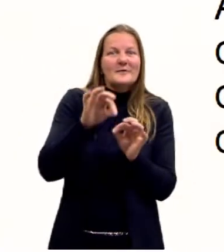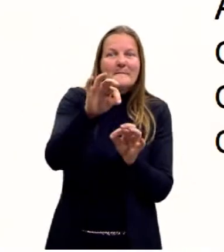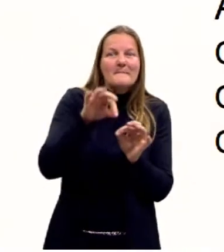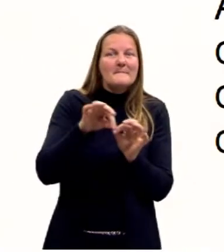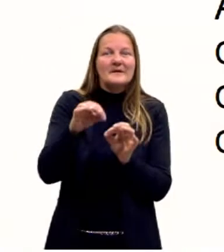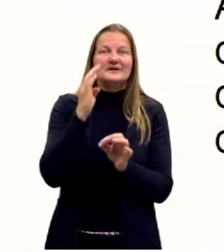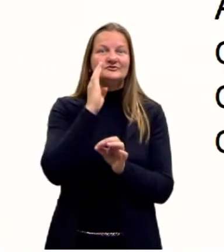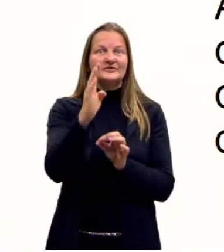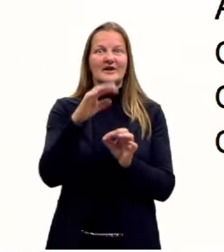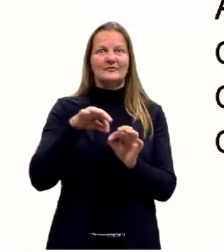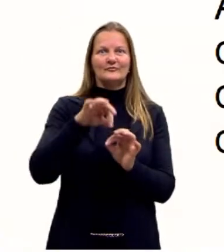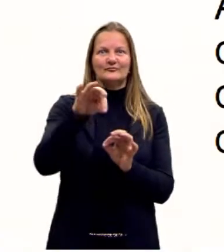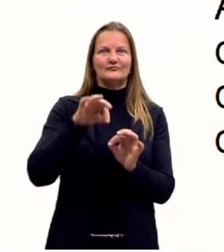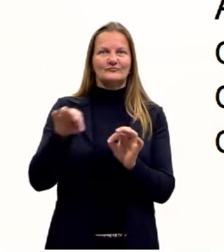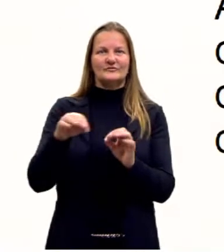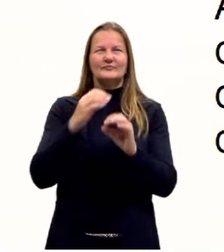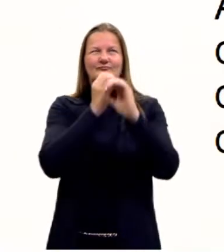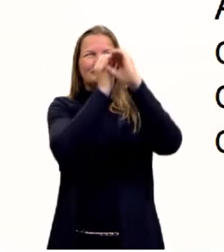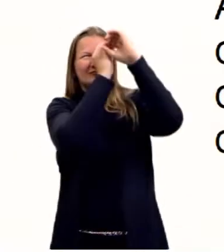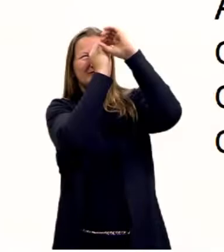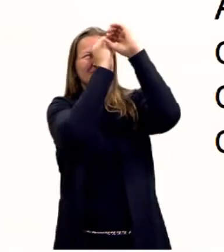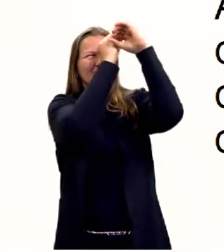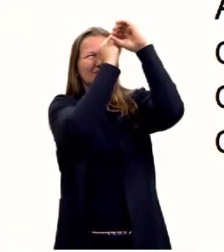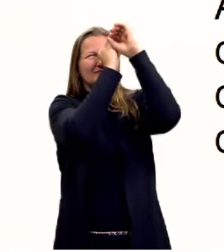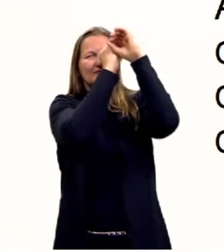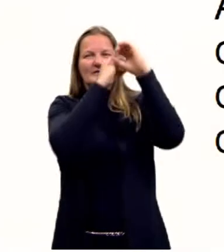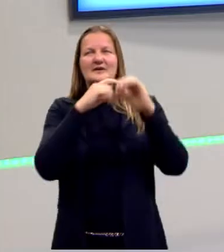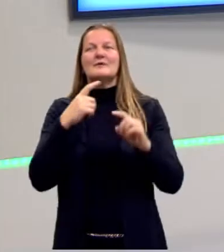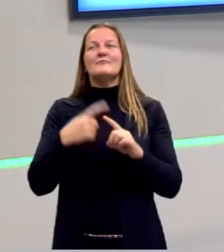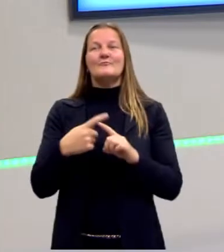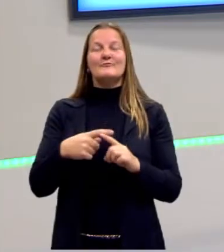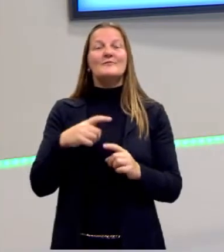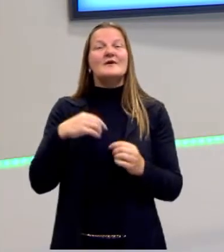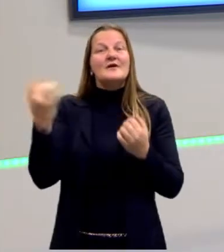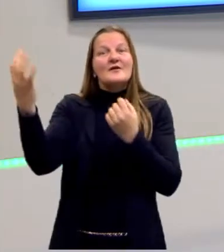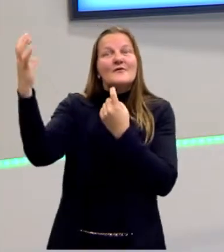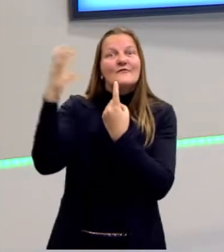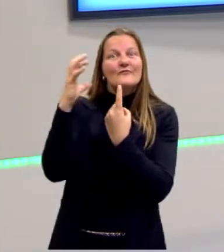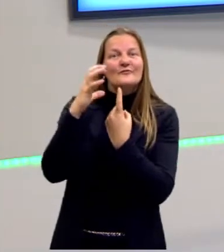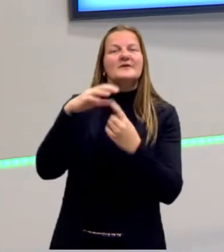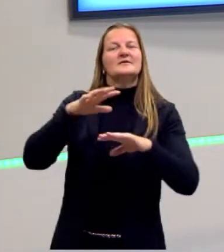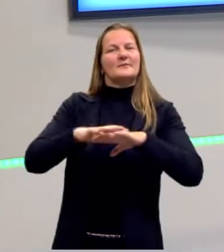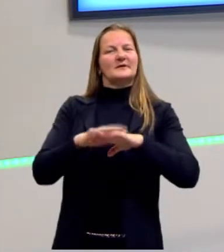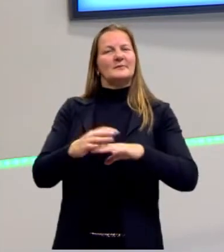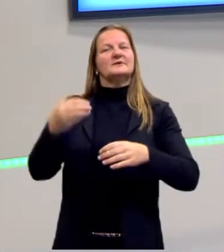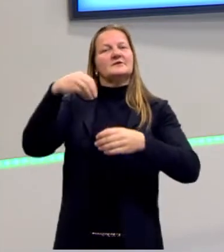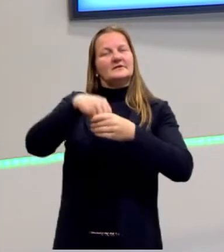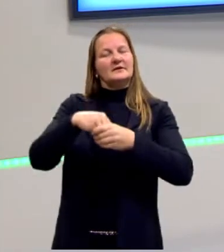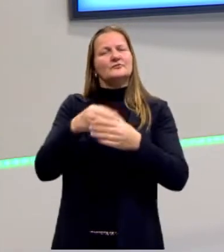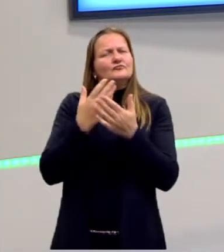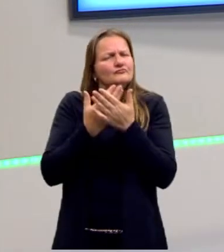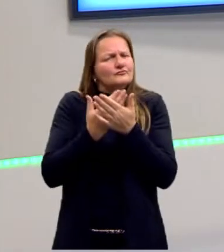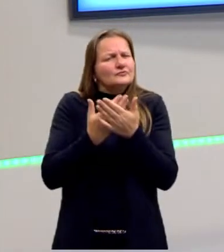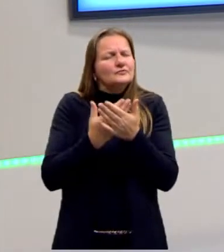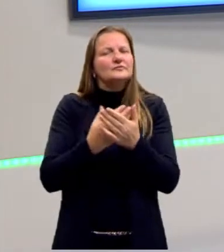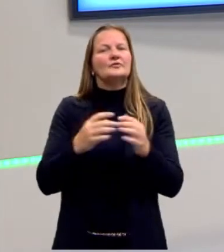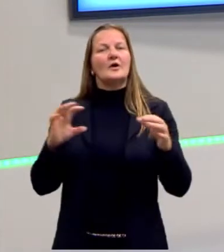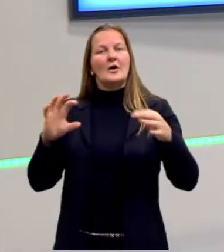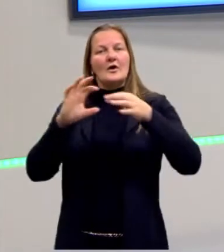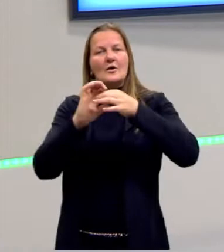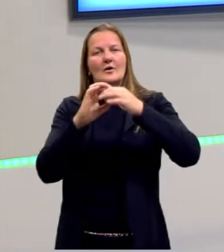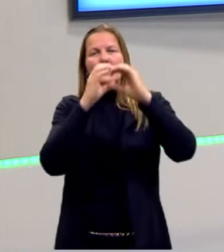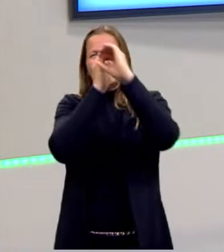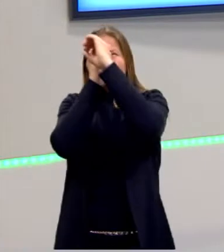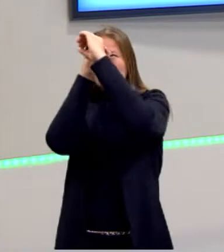diretamente. Então nós vamos ver bastante a influência da matemática nos estudos ligados à